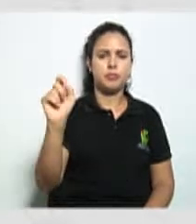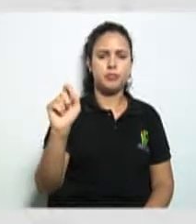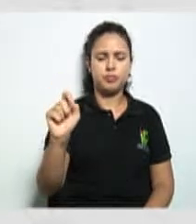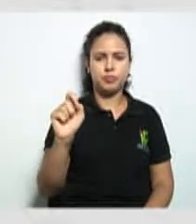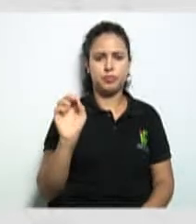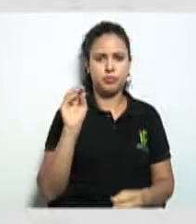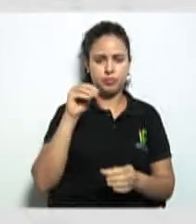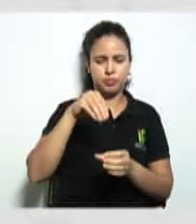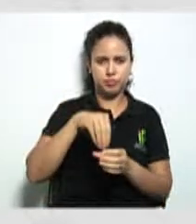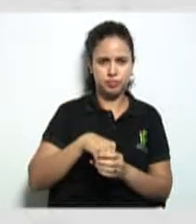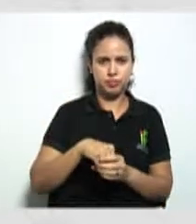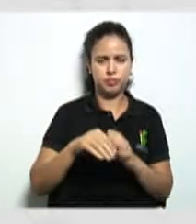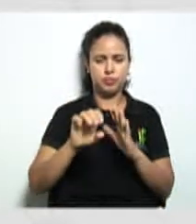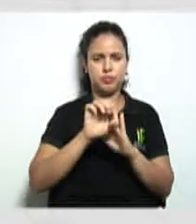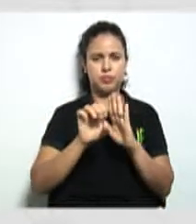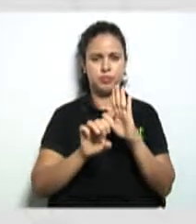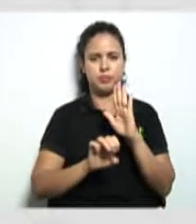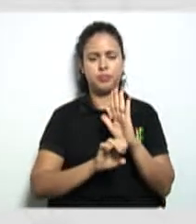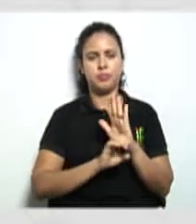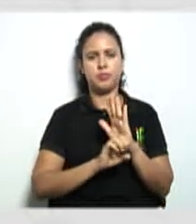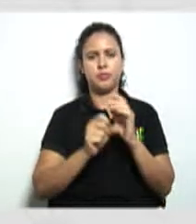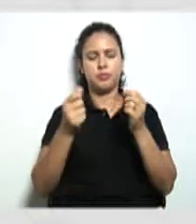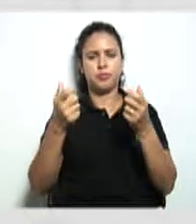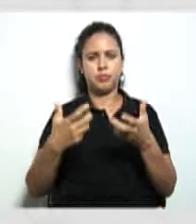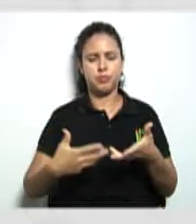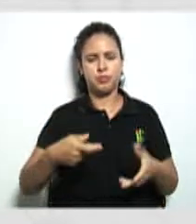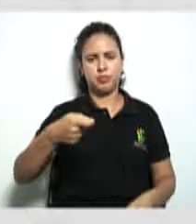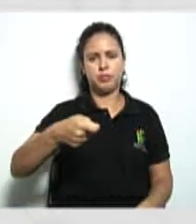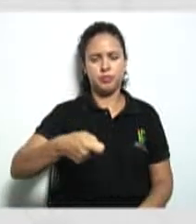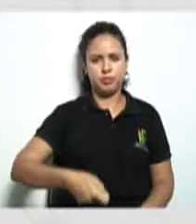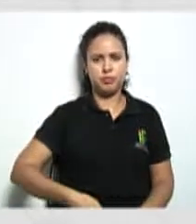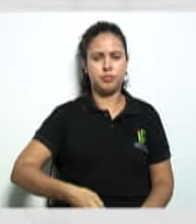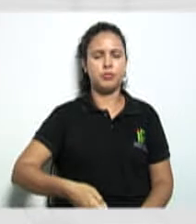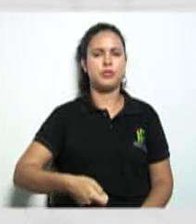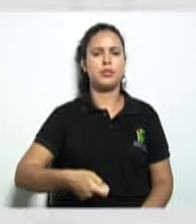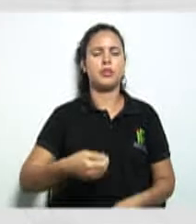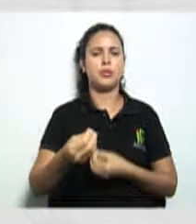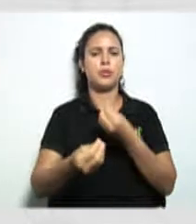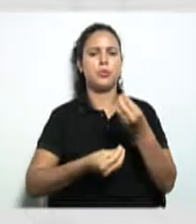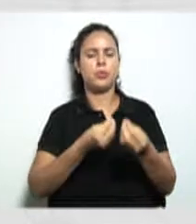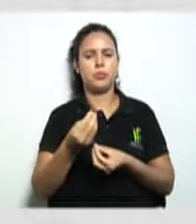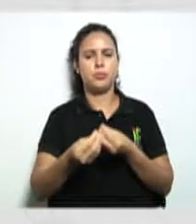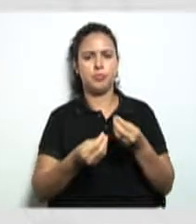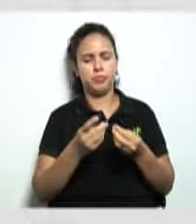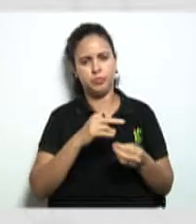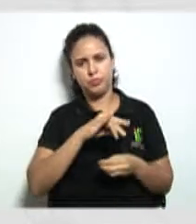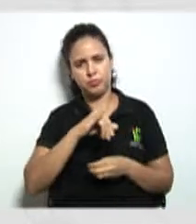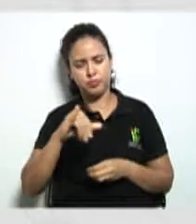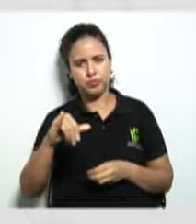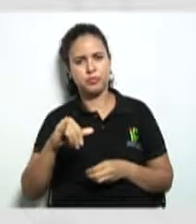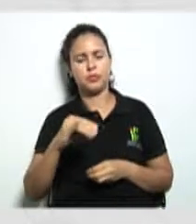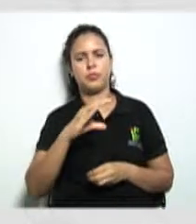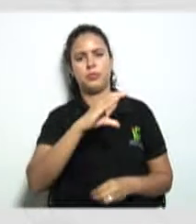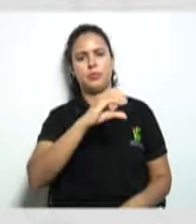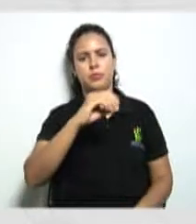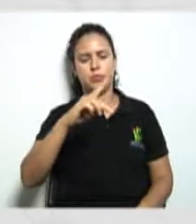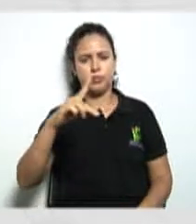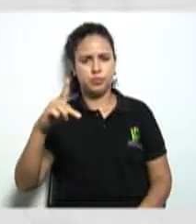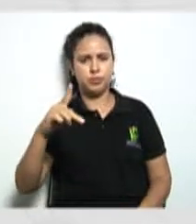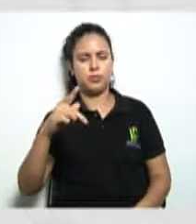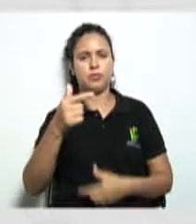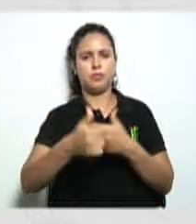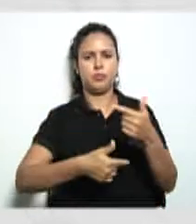ó dentro do estatuto ele disciplina o funcionamento da cooperativa